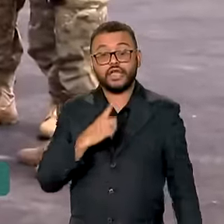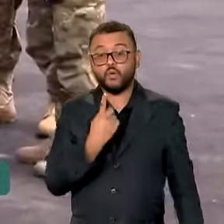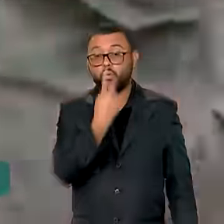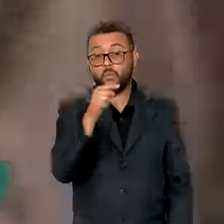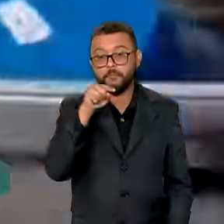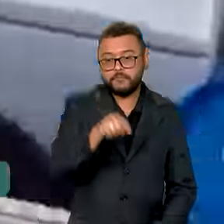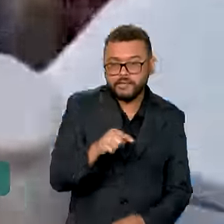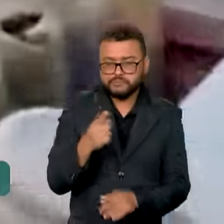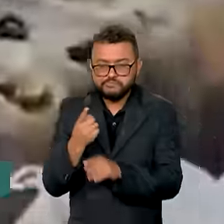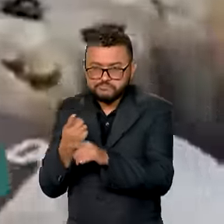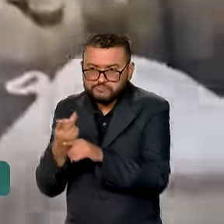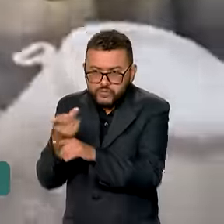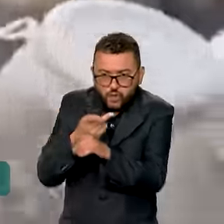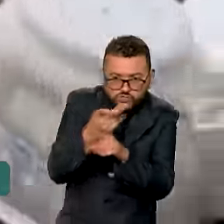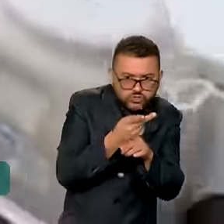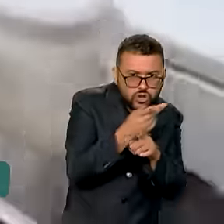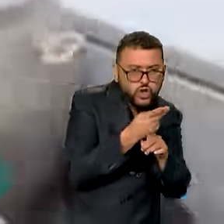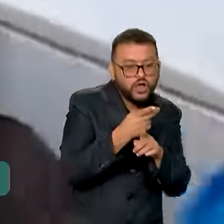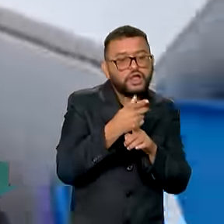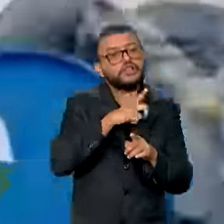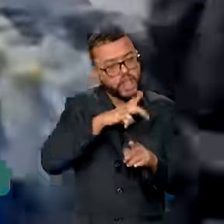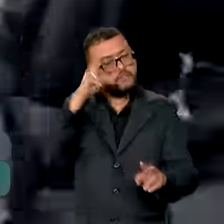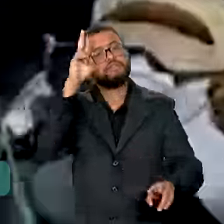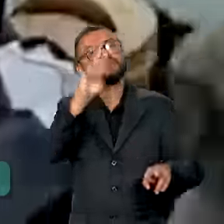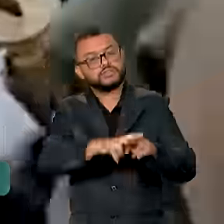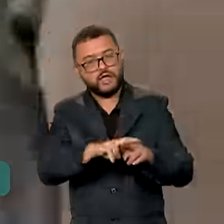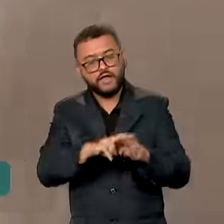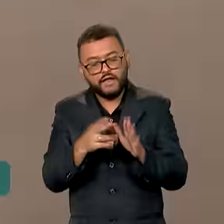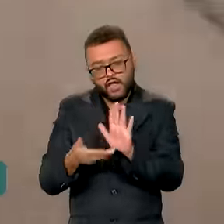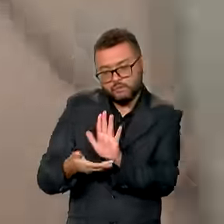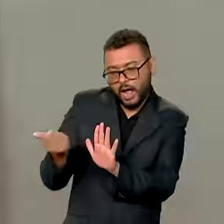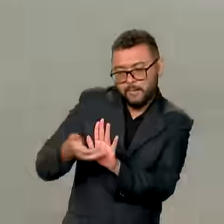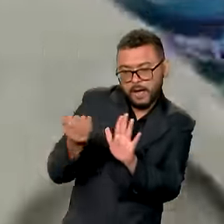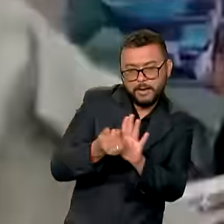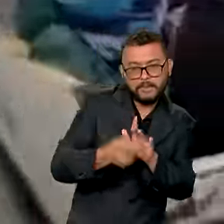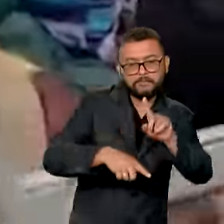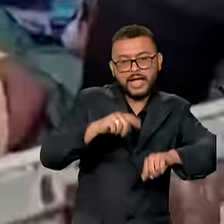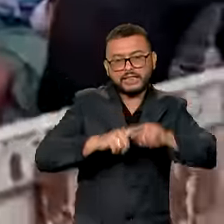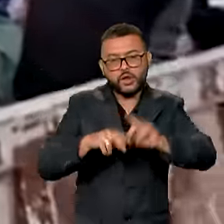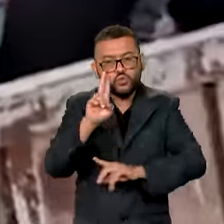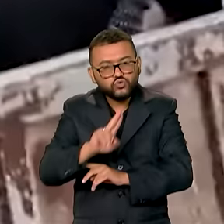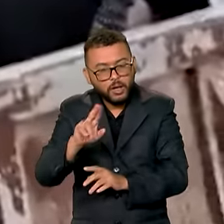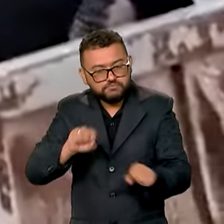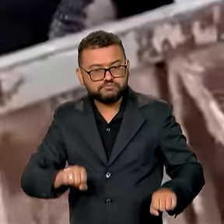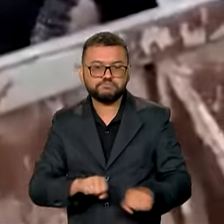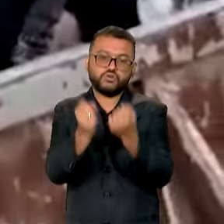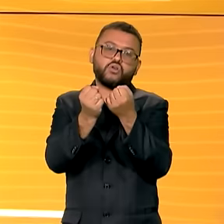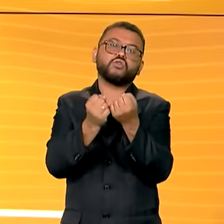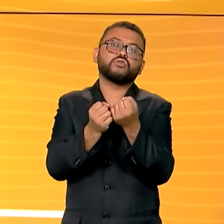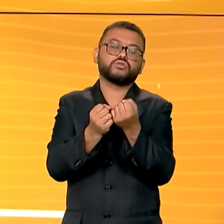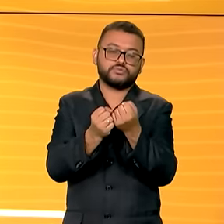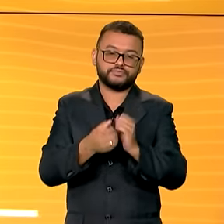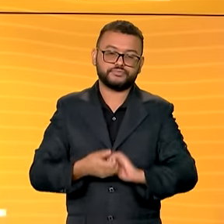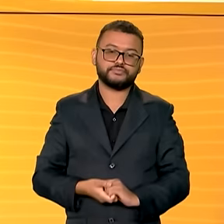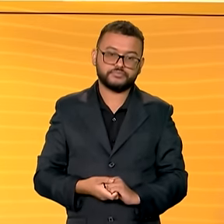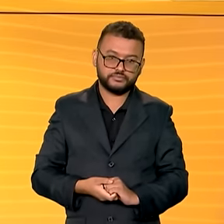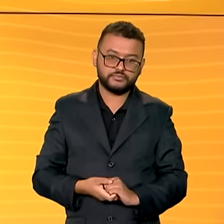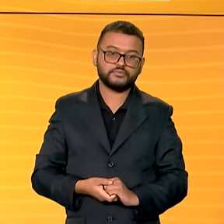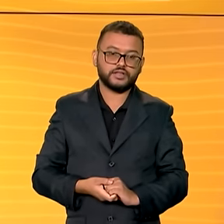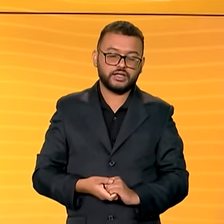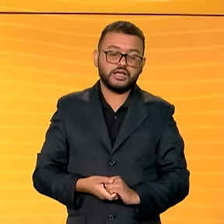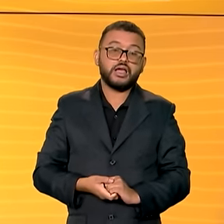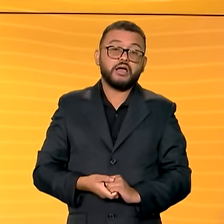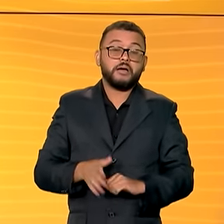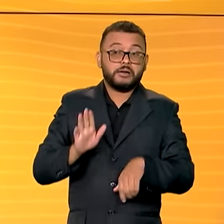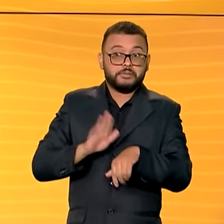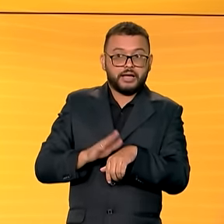operações foram feitas, com prisões e destruição de maquinários usados para o garimpo ilegal. E